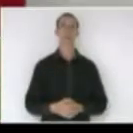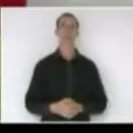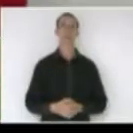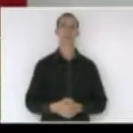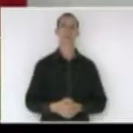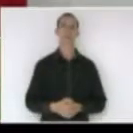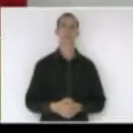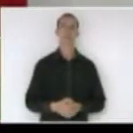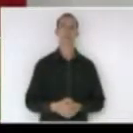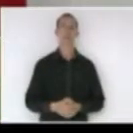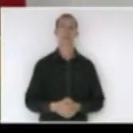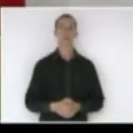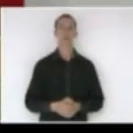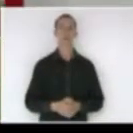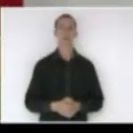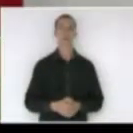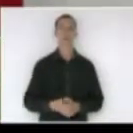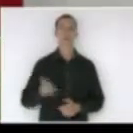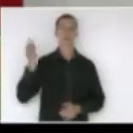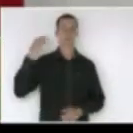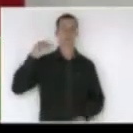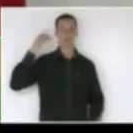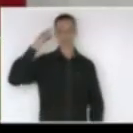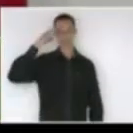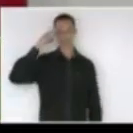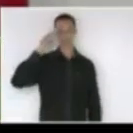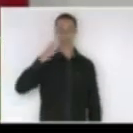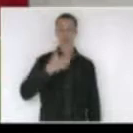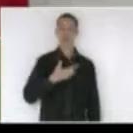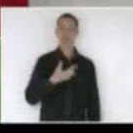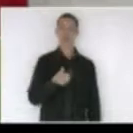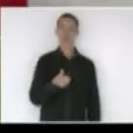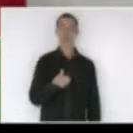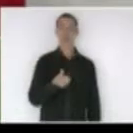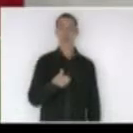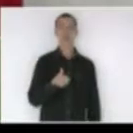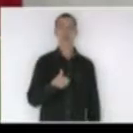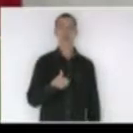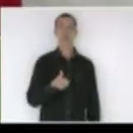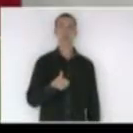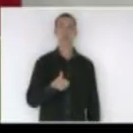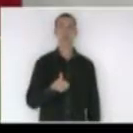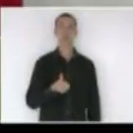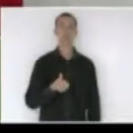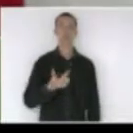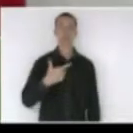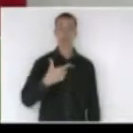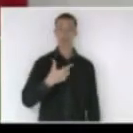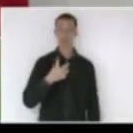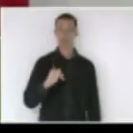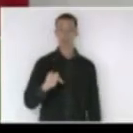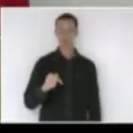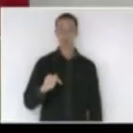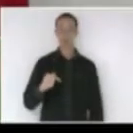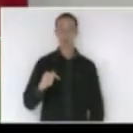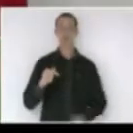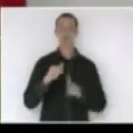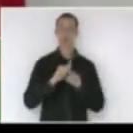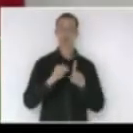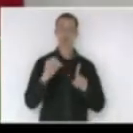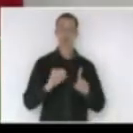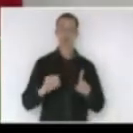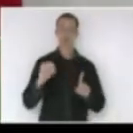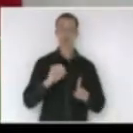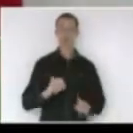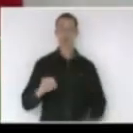do último dia 26 e 27 de outubro em Santa Rosa de